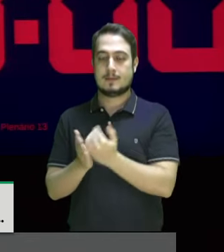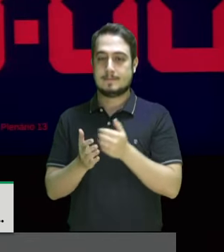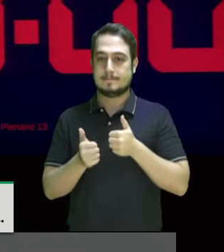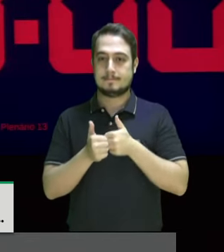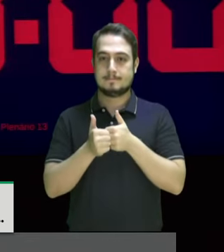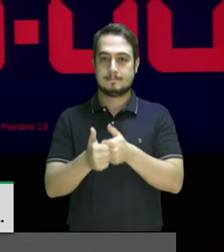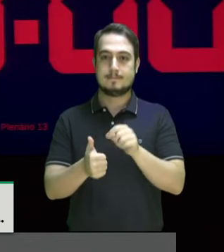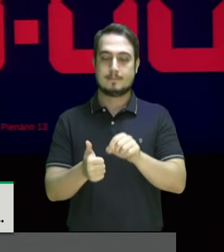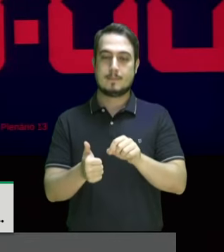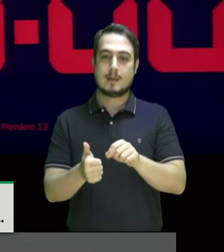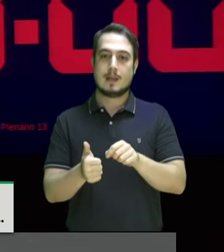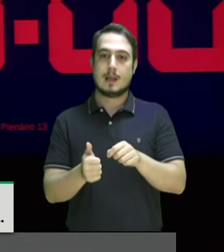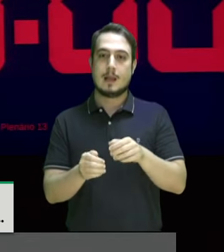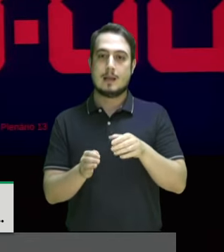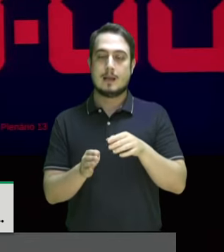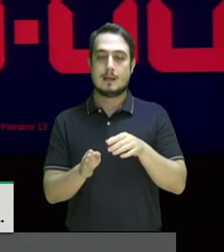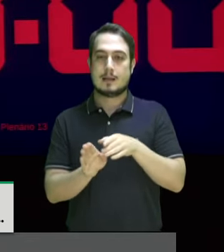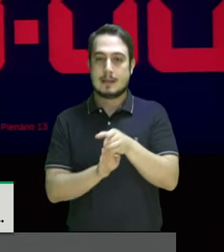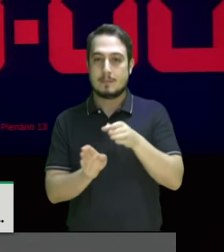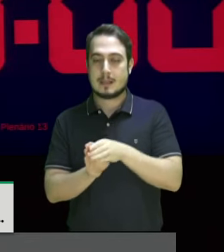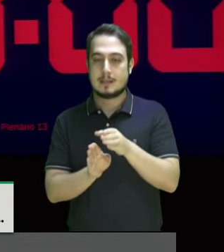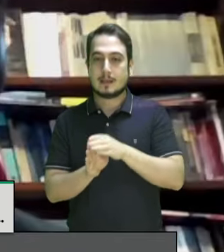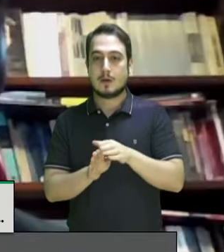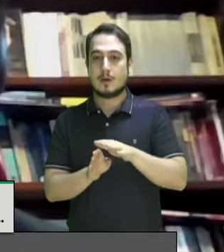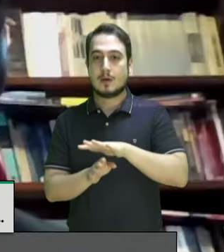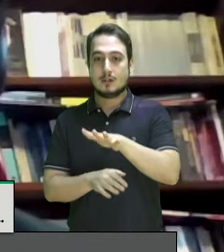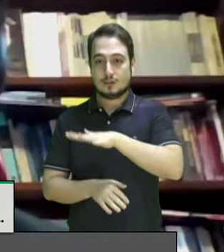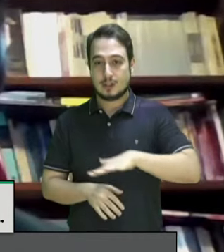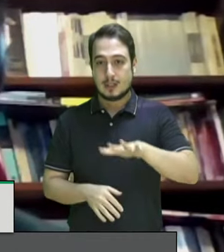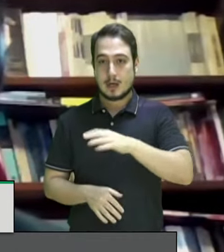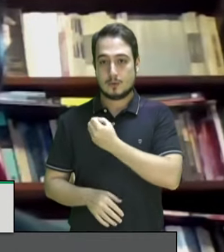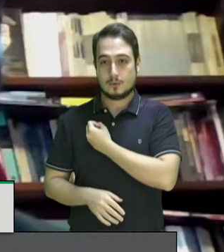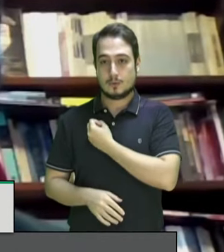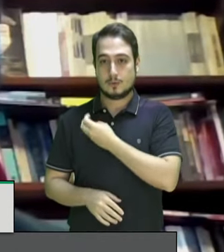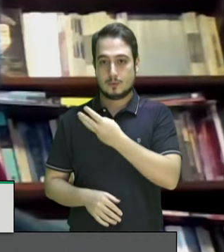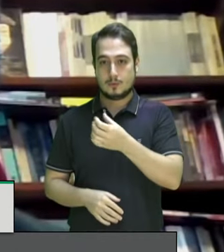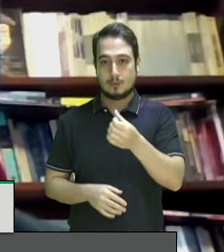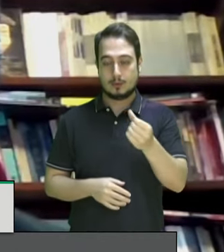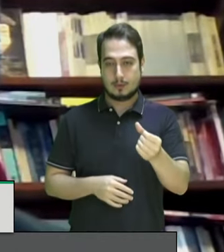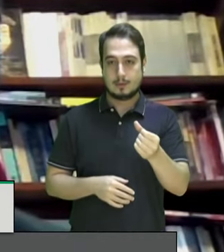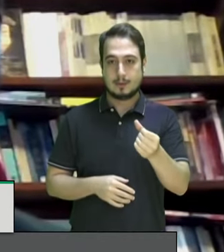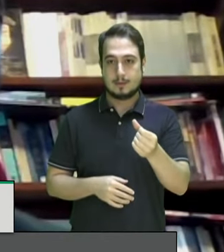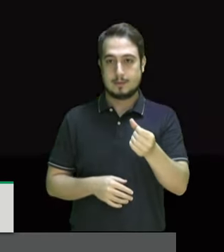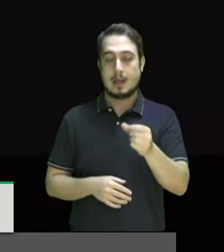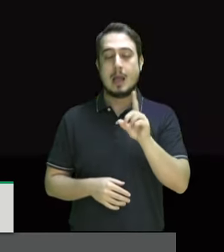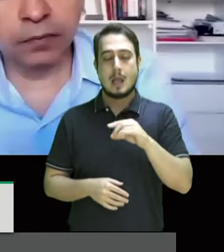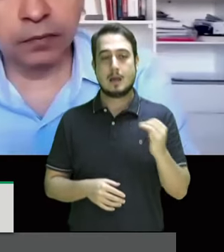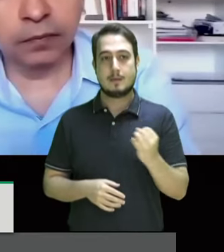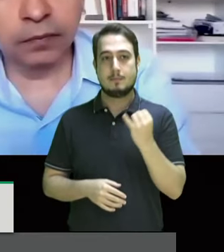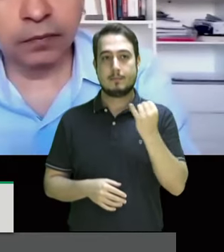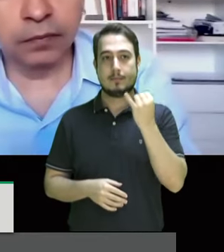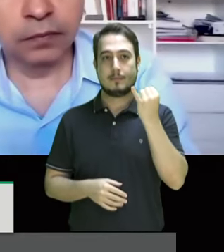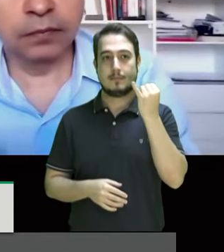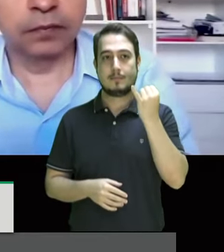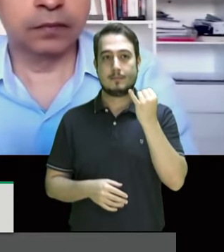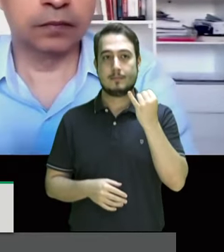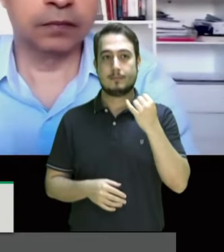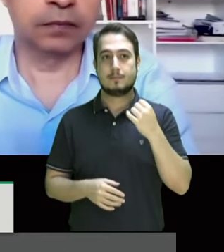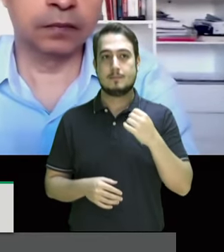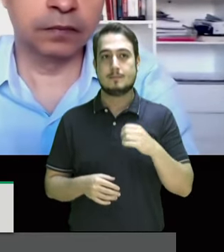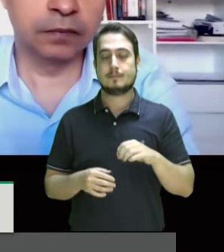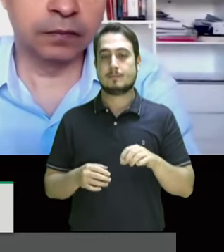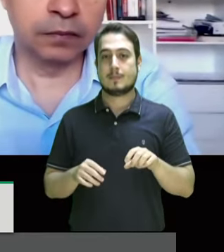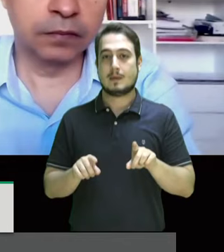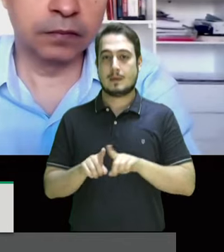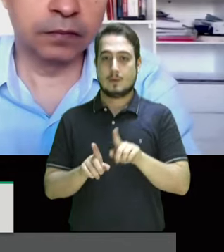recomendação geral do Sérgio recomendação geral 36 contra o perfilamento racial é importante que haja compromisso público do